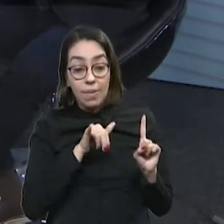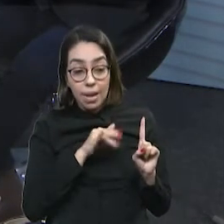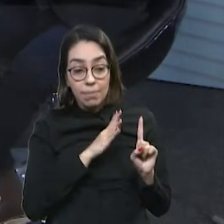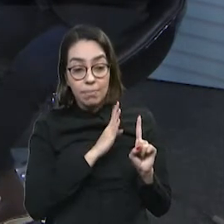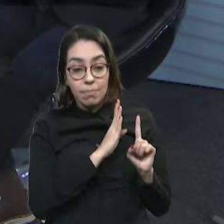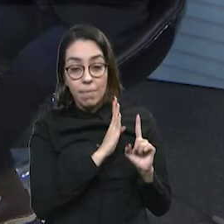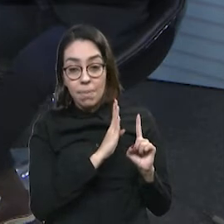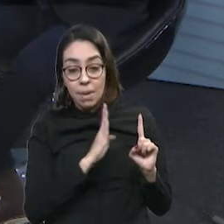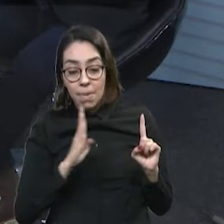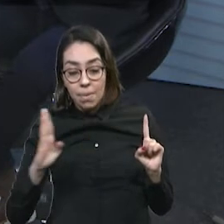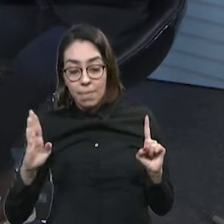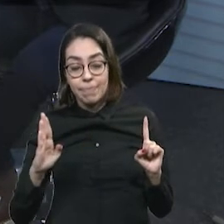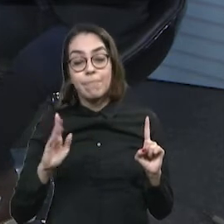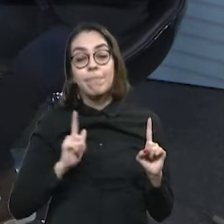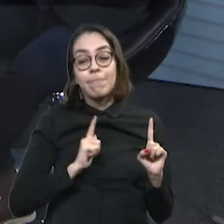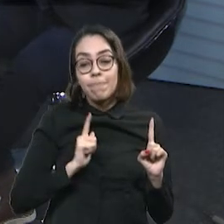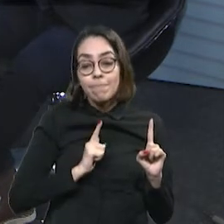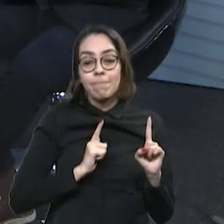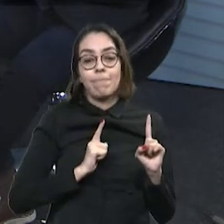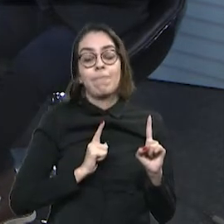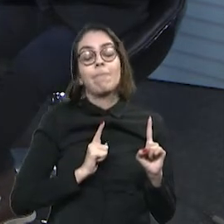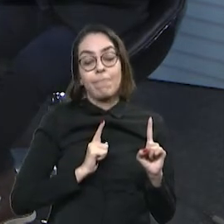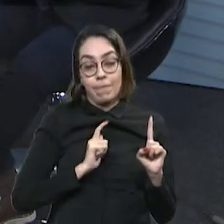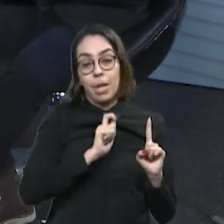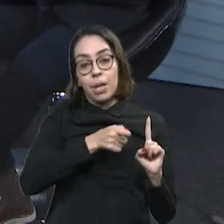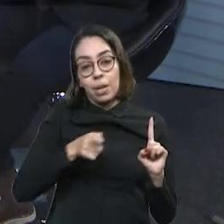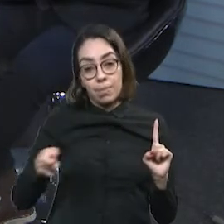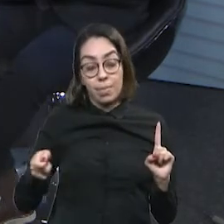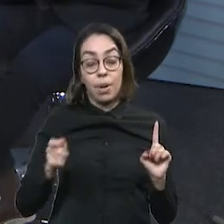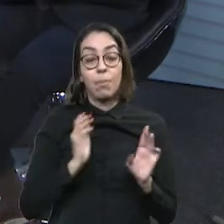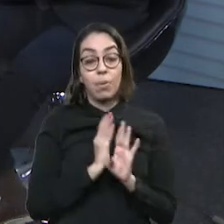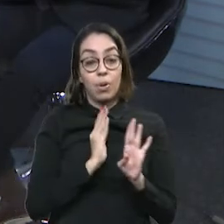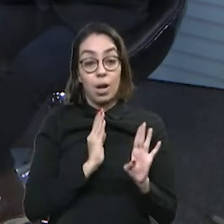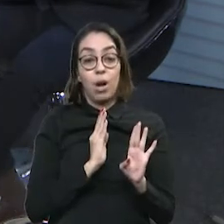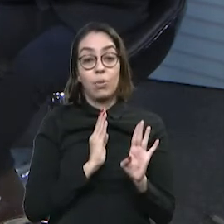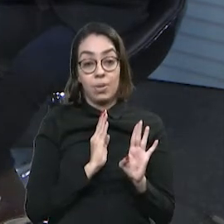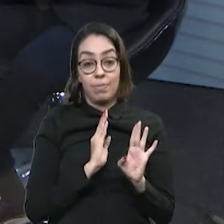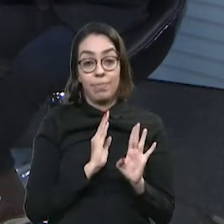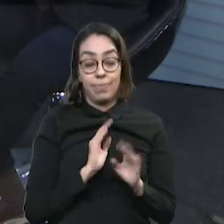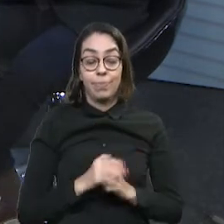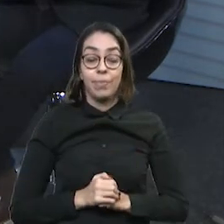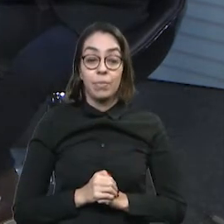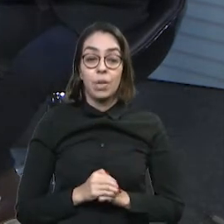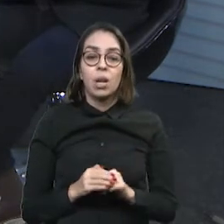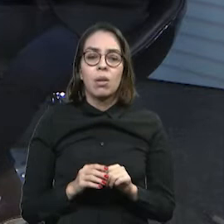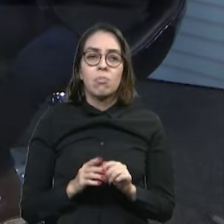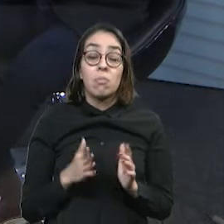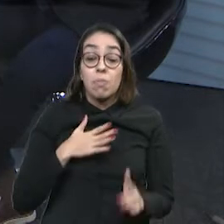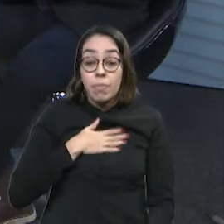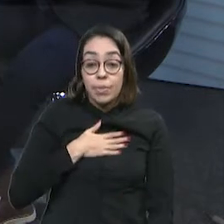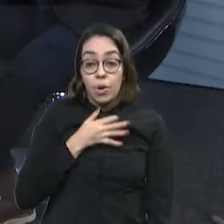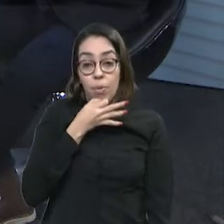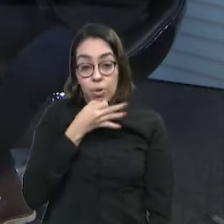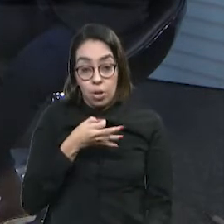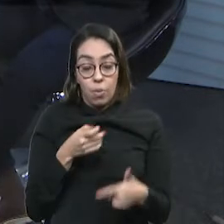são 137 parcelas incididas reajustes. Isso. A taxa Selic. Qual que é o problema? Qual que é o problema? Porque, na minha opinião, essa entrada deveria ser